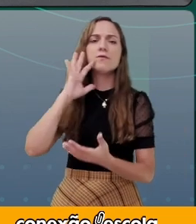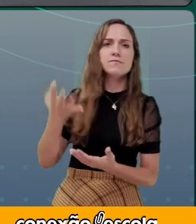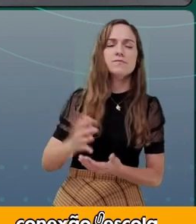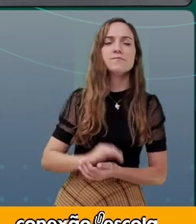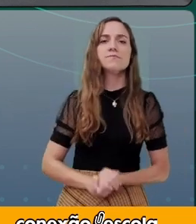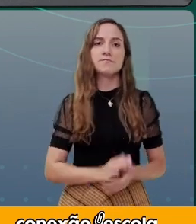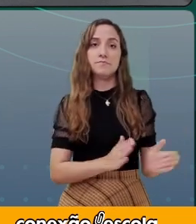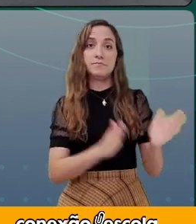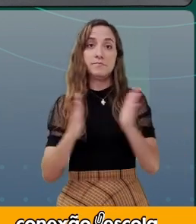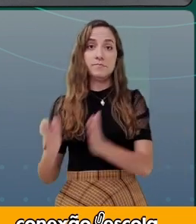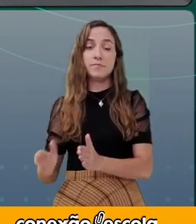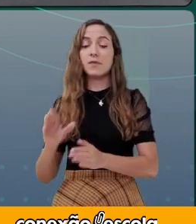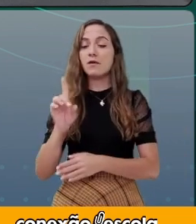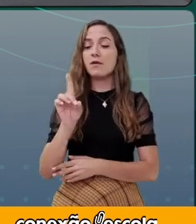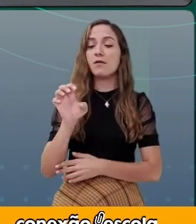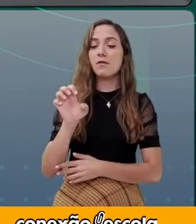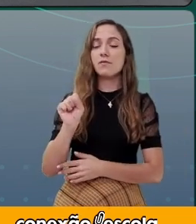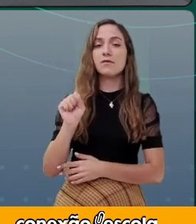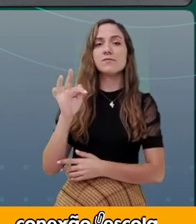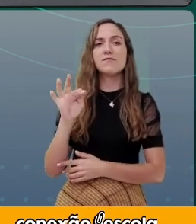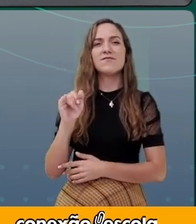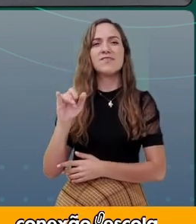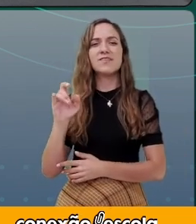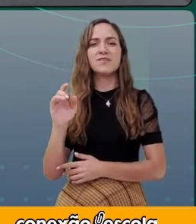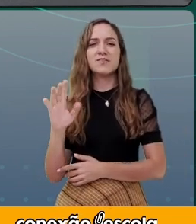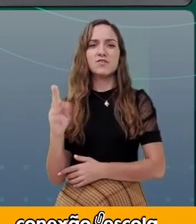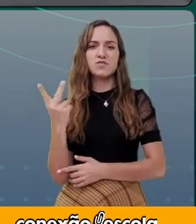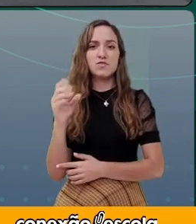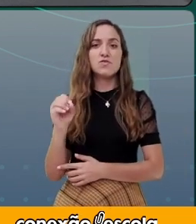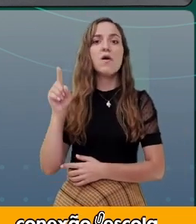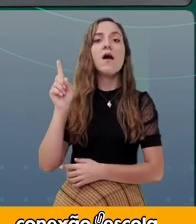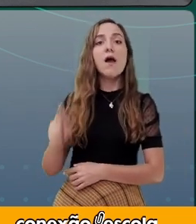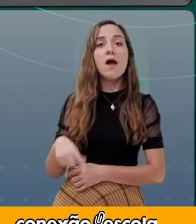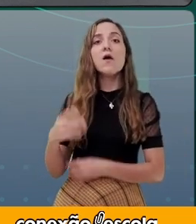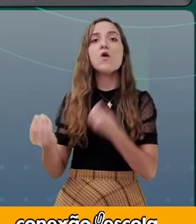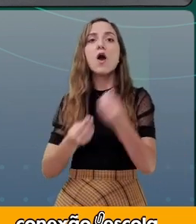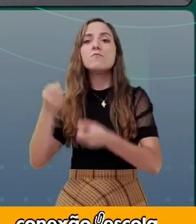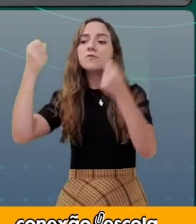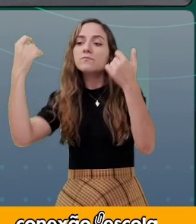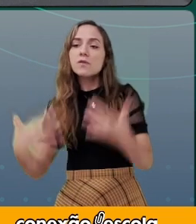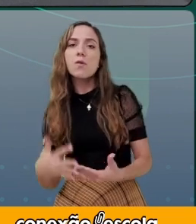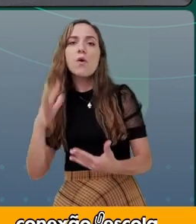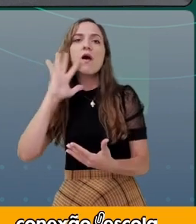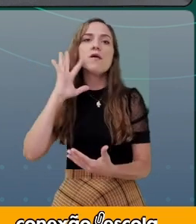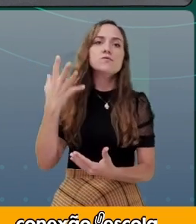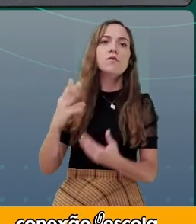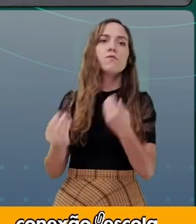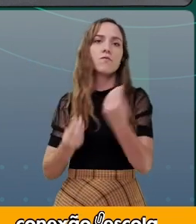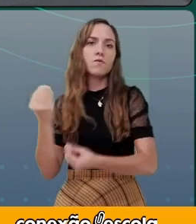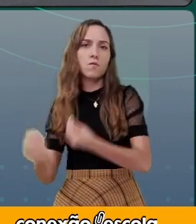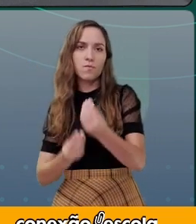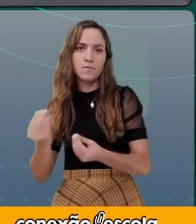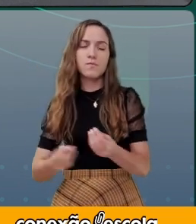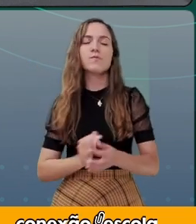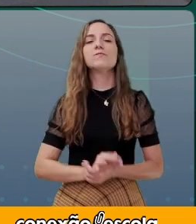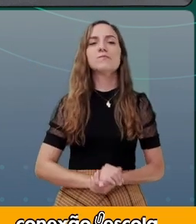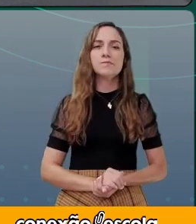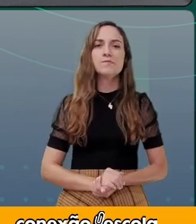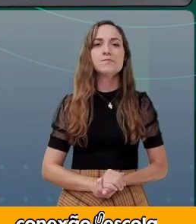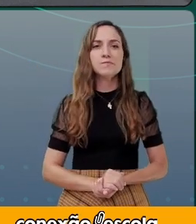Desfecho. É o esclarecimento ou a solução dos fatos ocorridos.